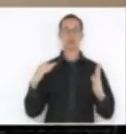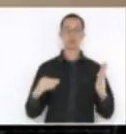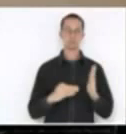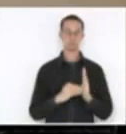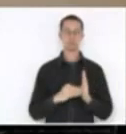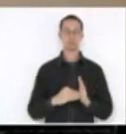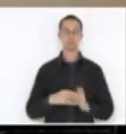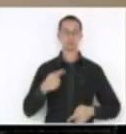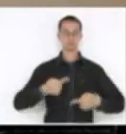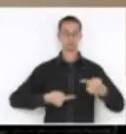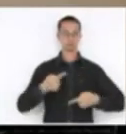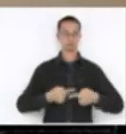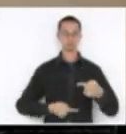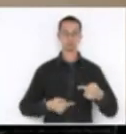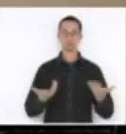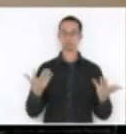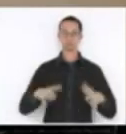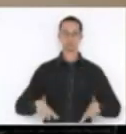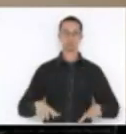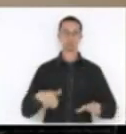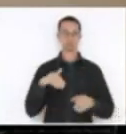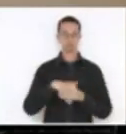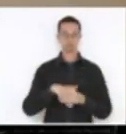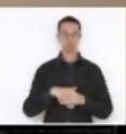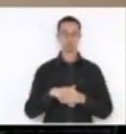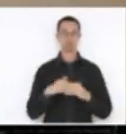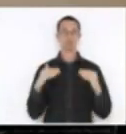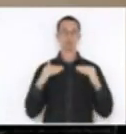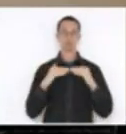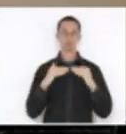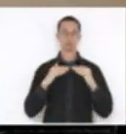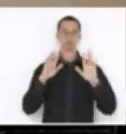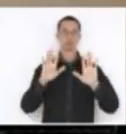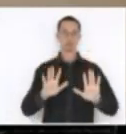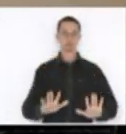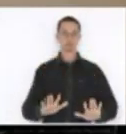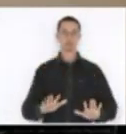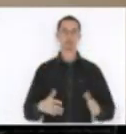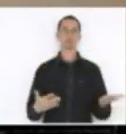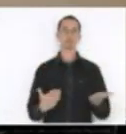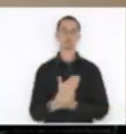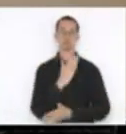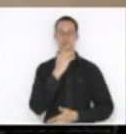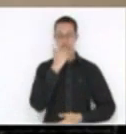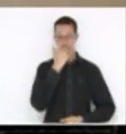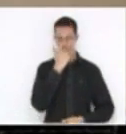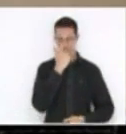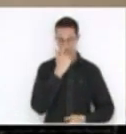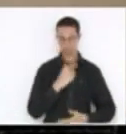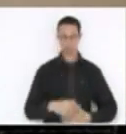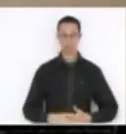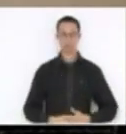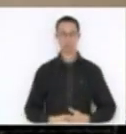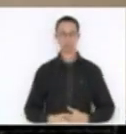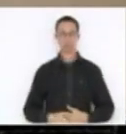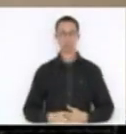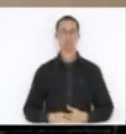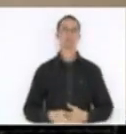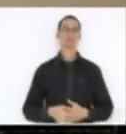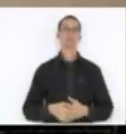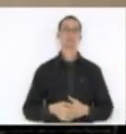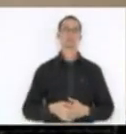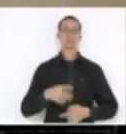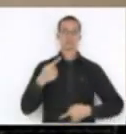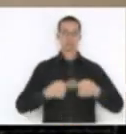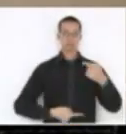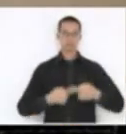discussão, não havendo o que queira discutir em votação. Quem estiver de acordo permaneça como está aprovada. Discussão e votação